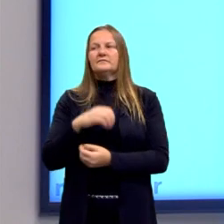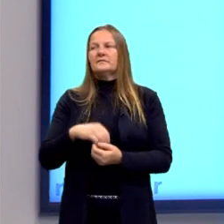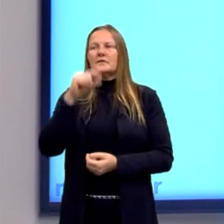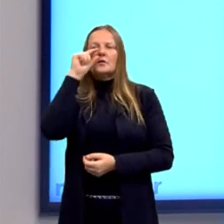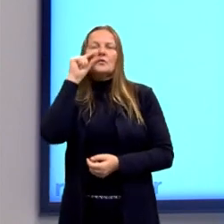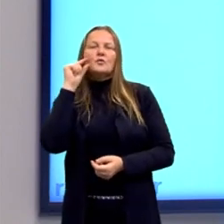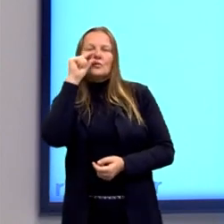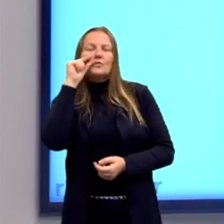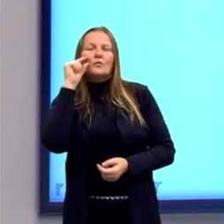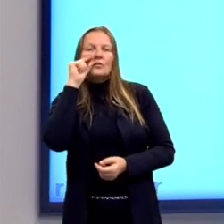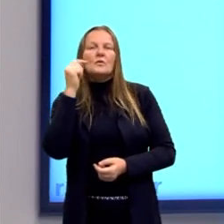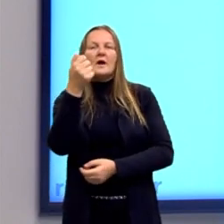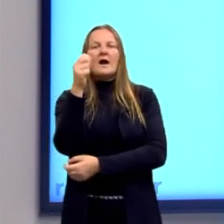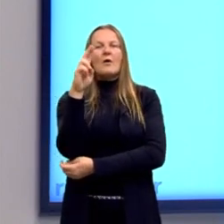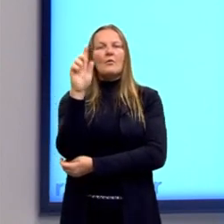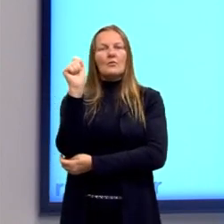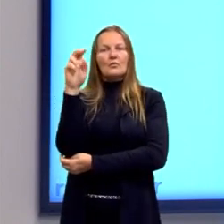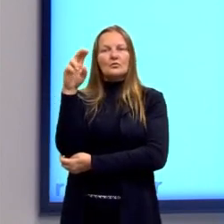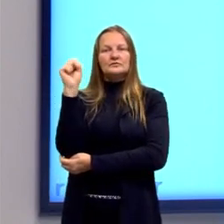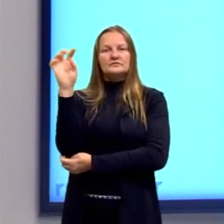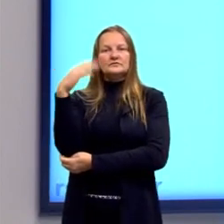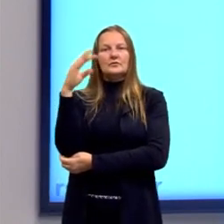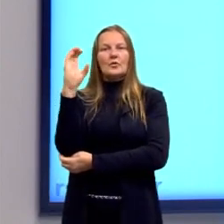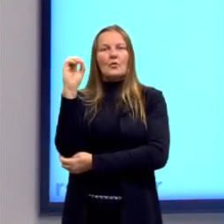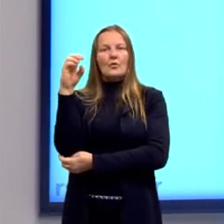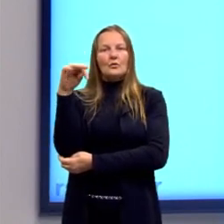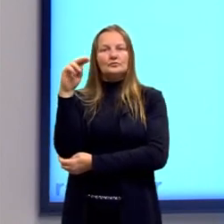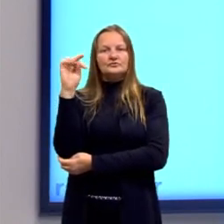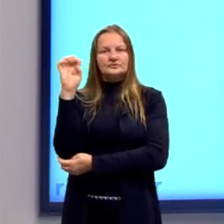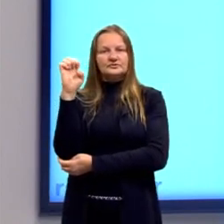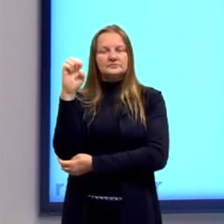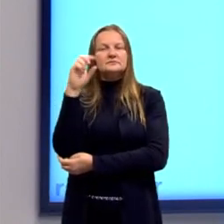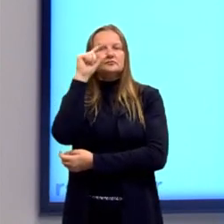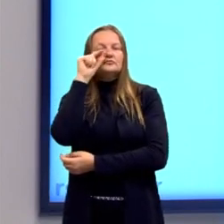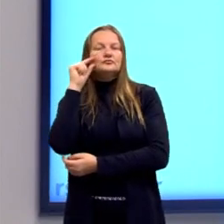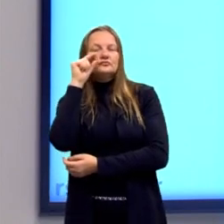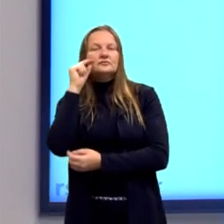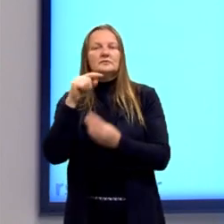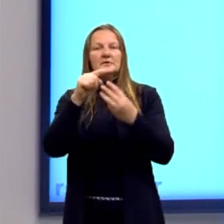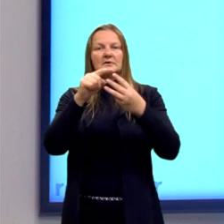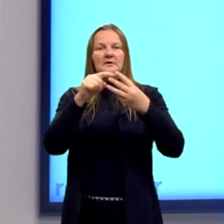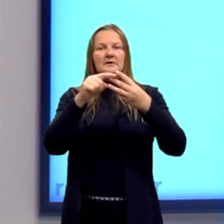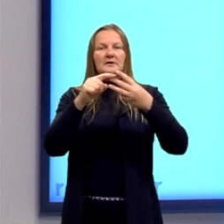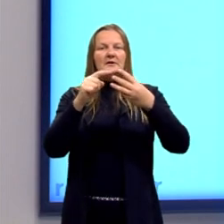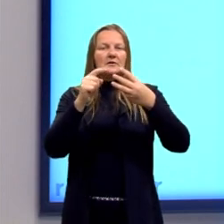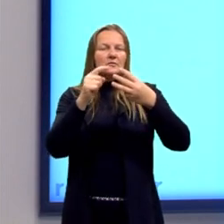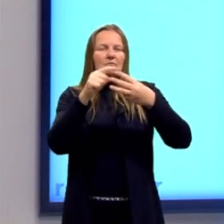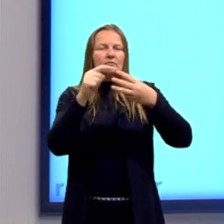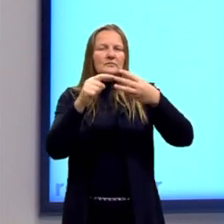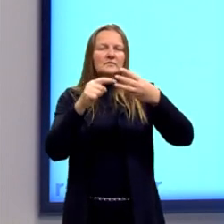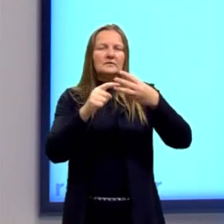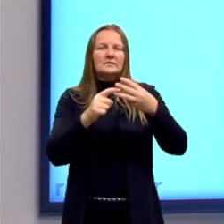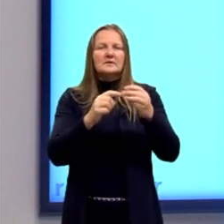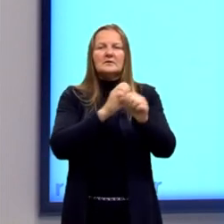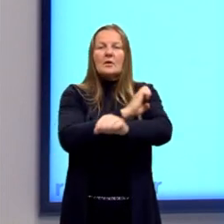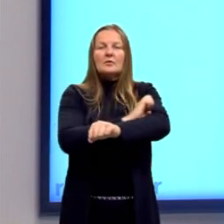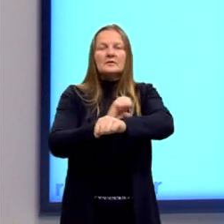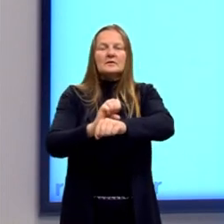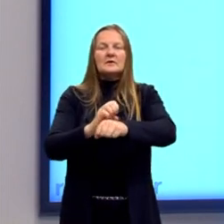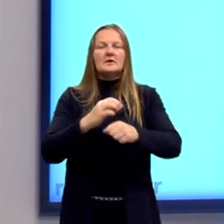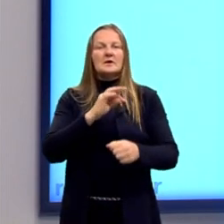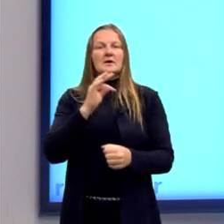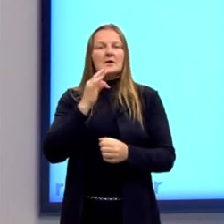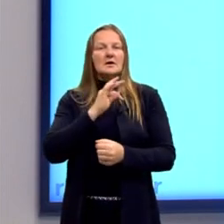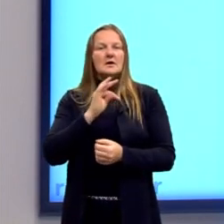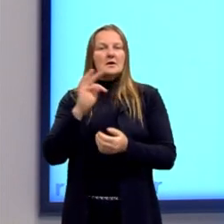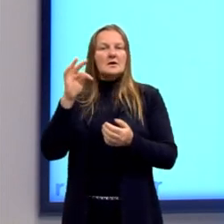vimos ele. Ele tem os três estágios. O estágio mítico, o estágio teológico. E